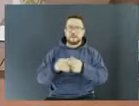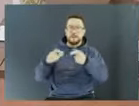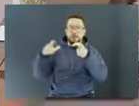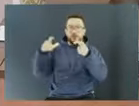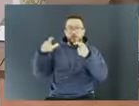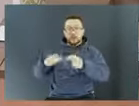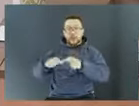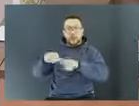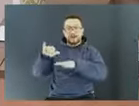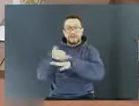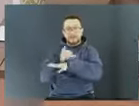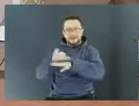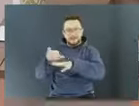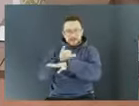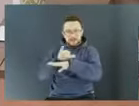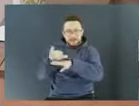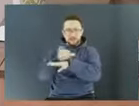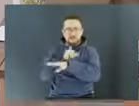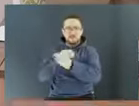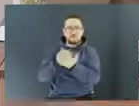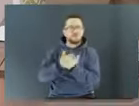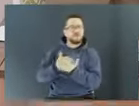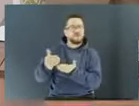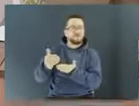logístico a esses novos padrões comerciais.